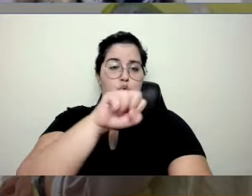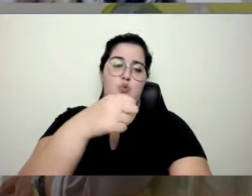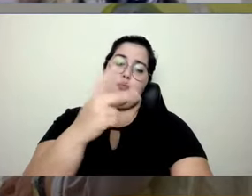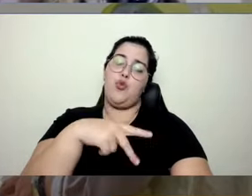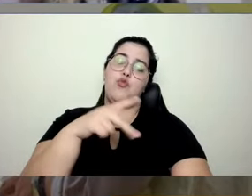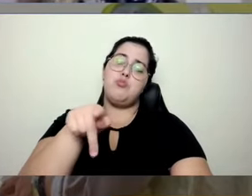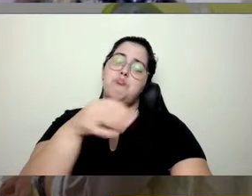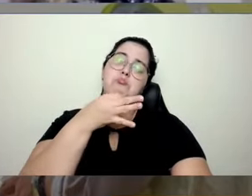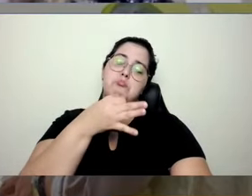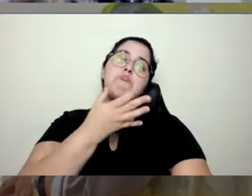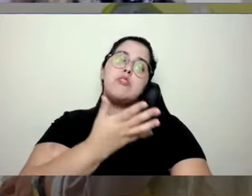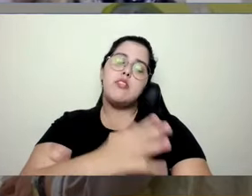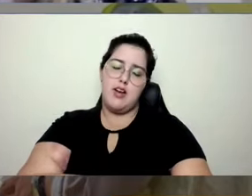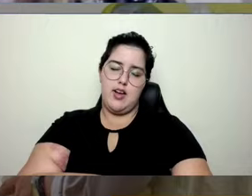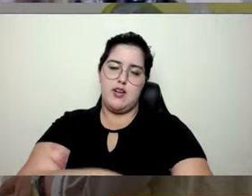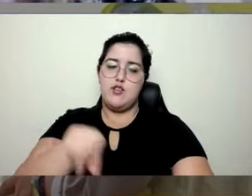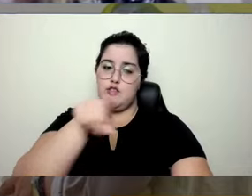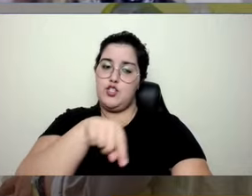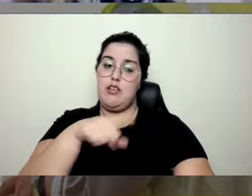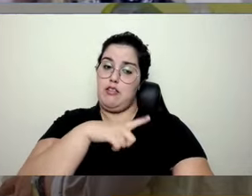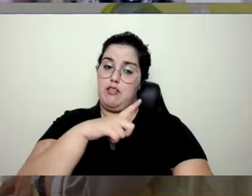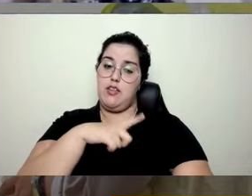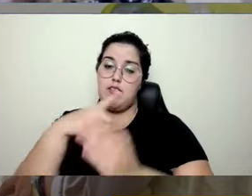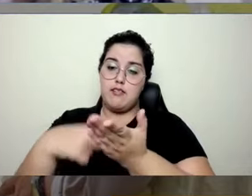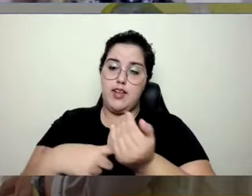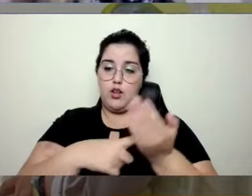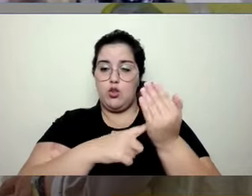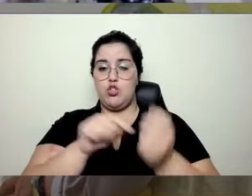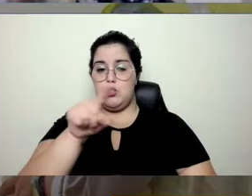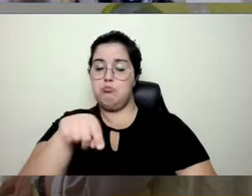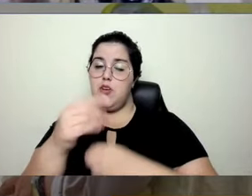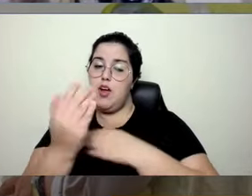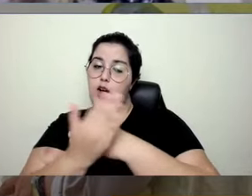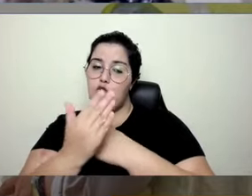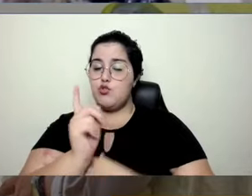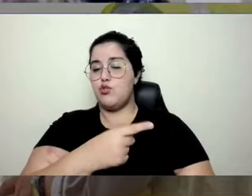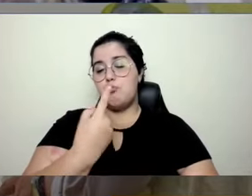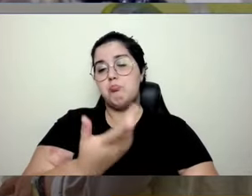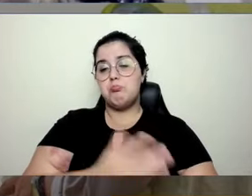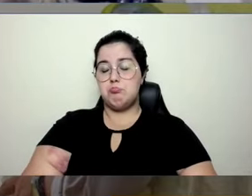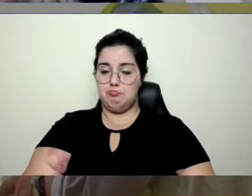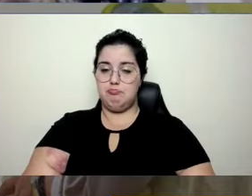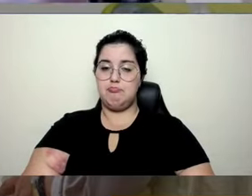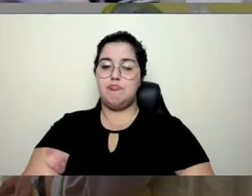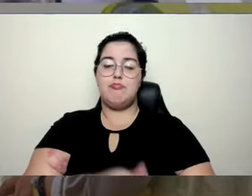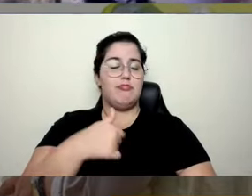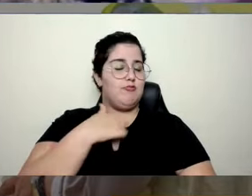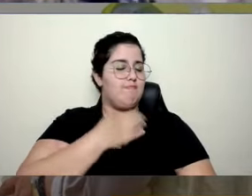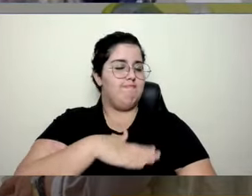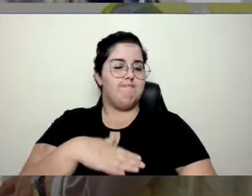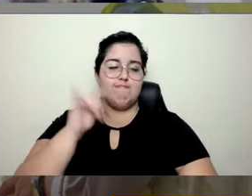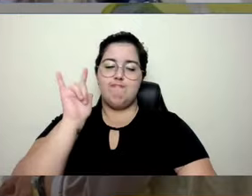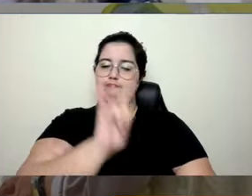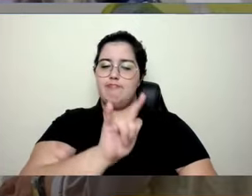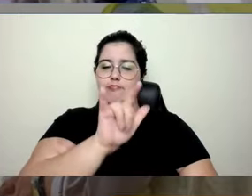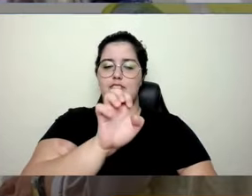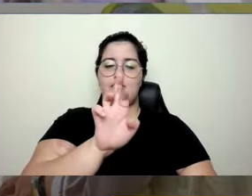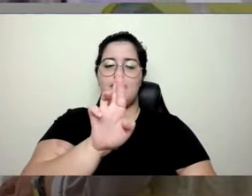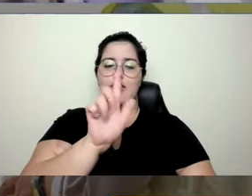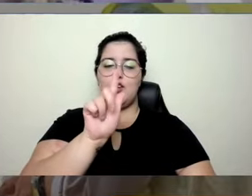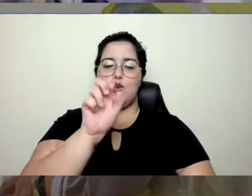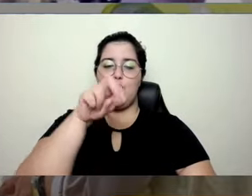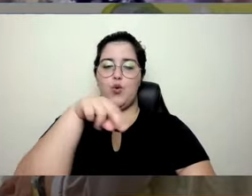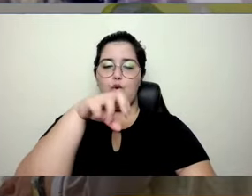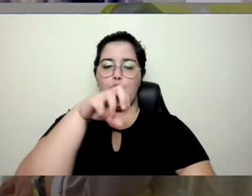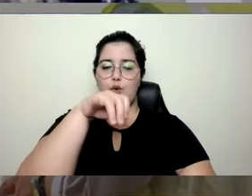vê dessas tecnologias para a nossa formação? Ah, fala de ergonomia, triplica o sorriso,